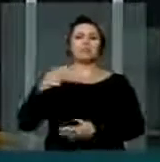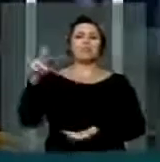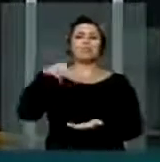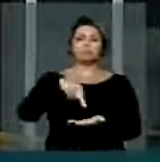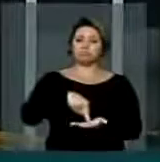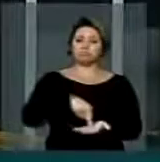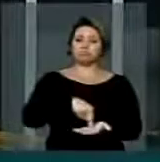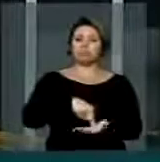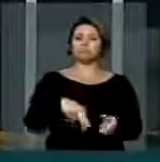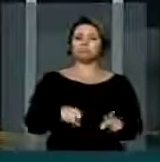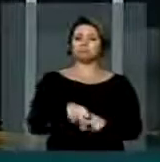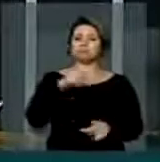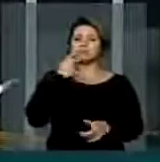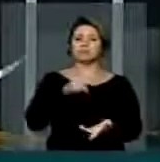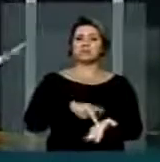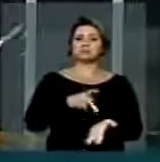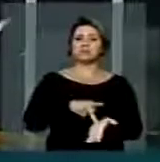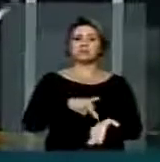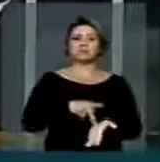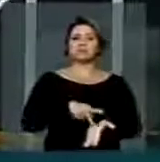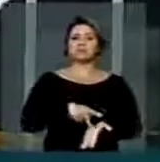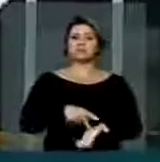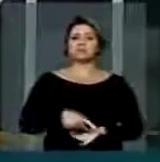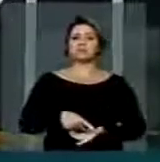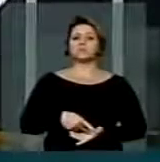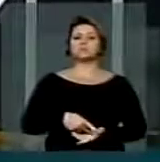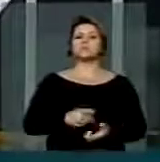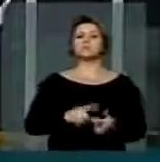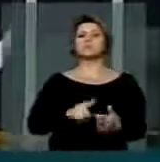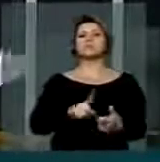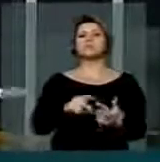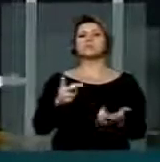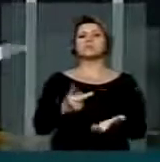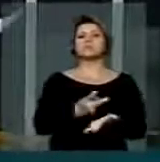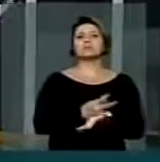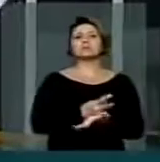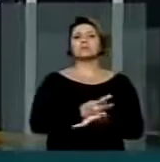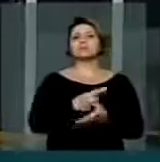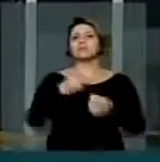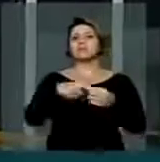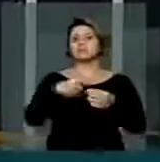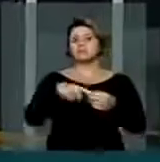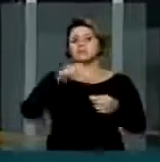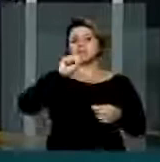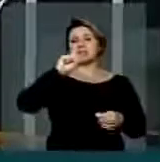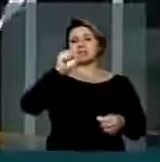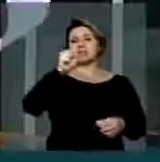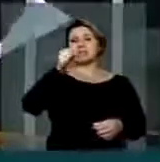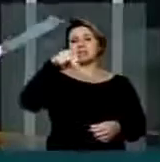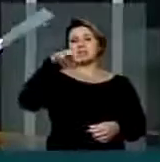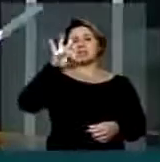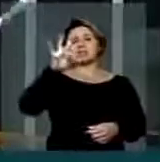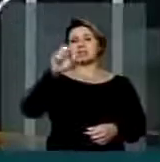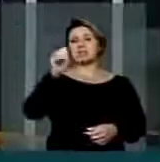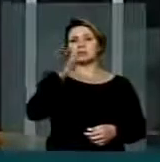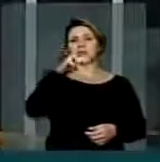para falar dessa tragédia, Sr. Presidente, que foi ocorrida na cidade de Gaúcho, Santa Maria, onde